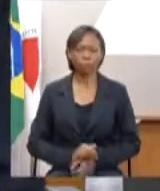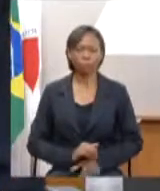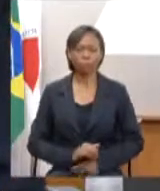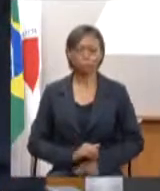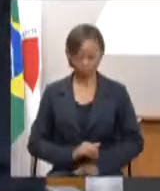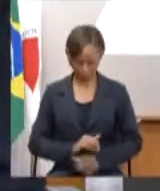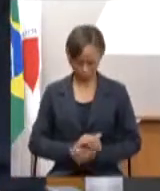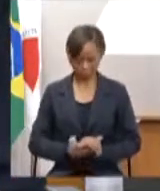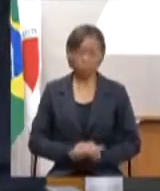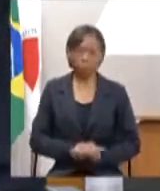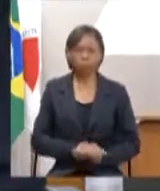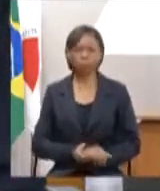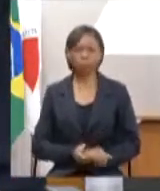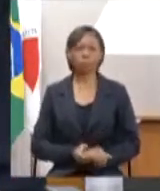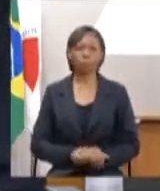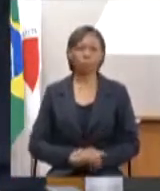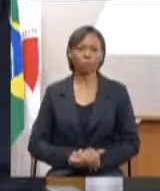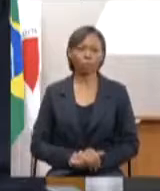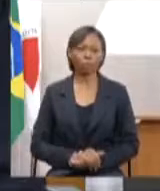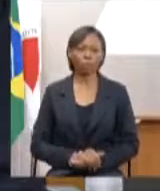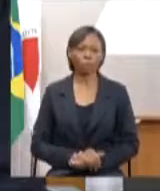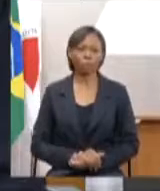pode avançar mais um, por favor.